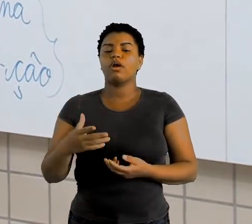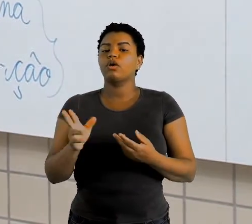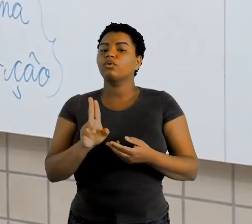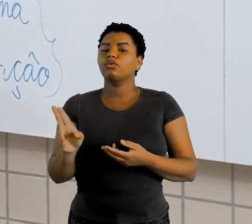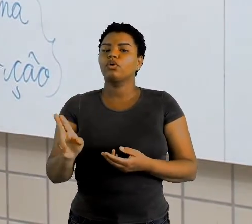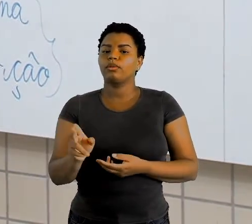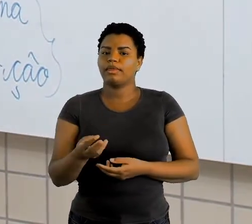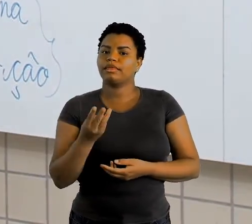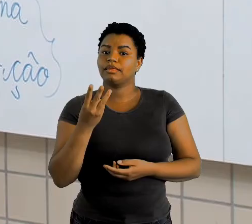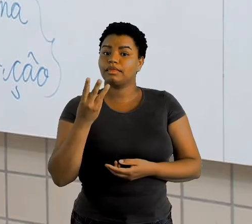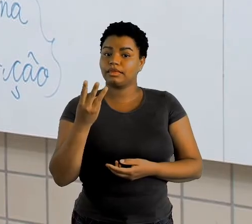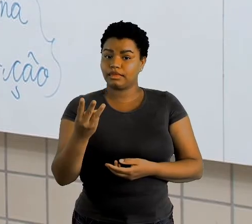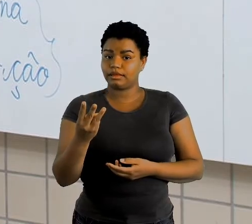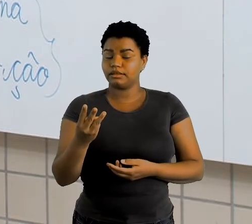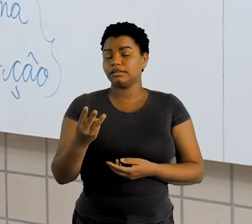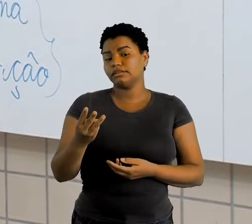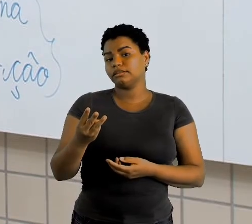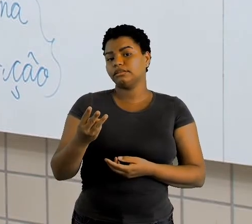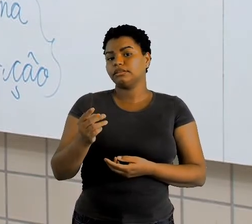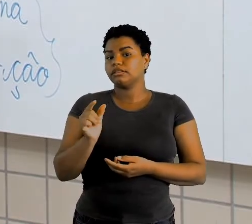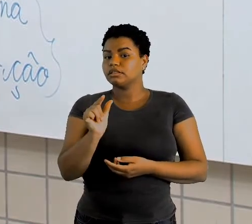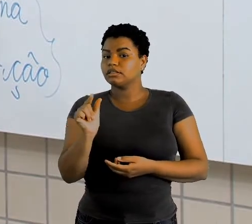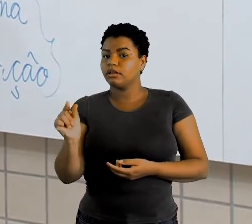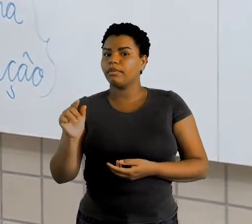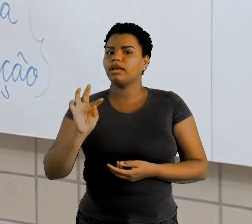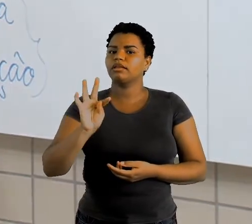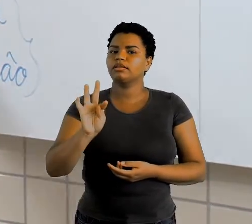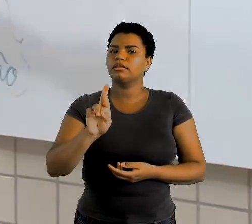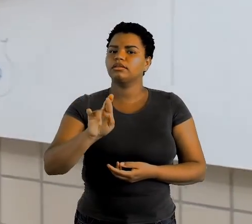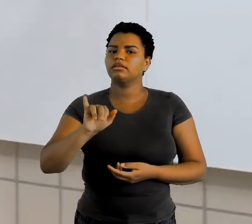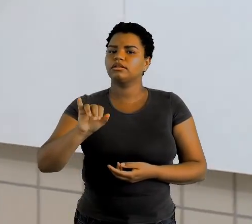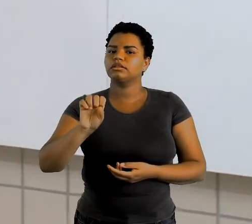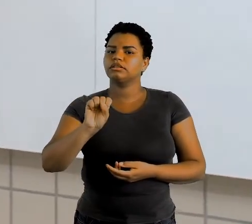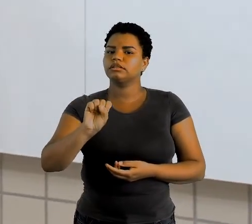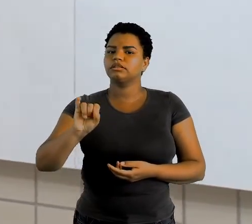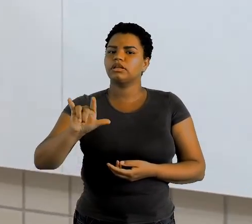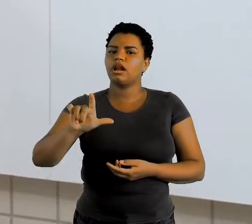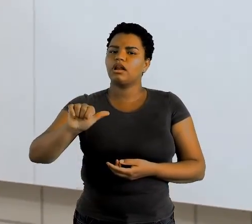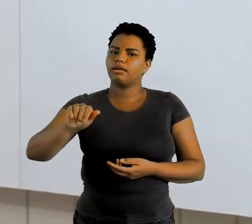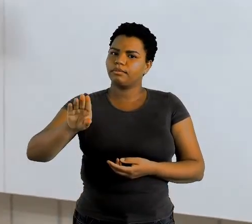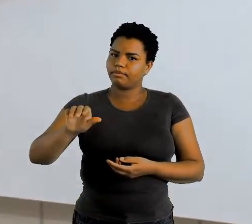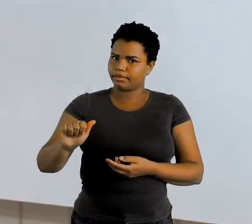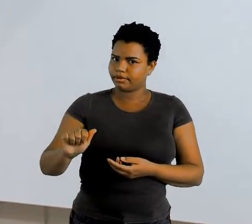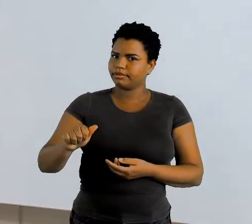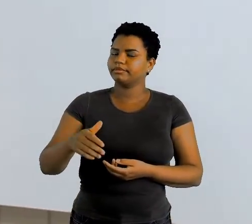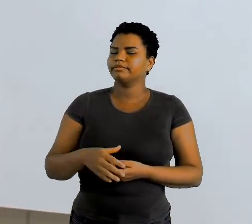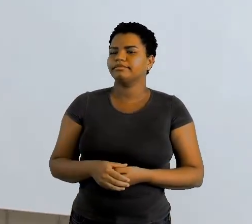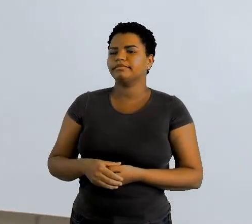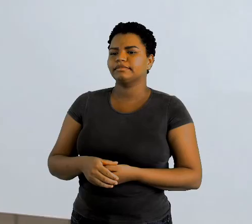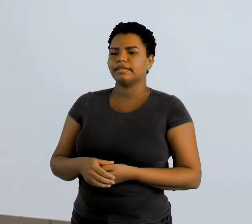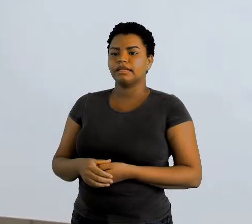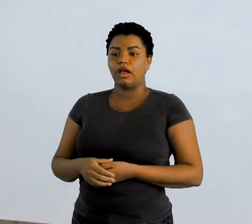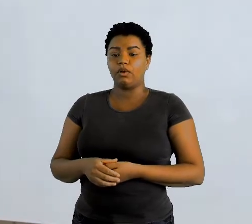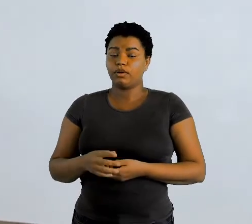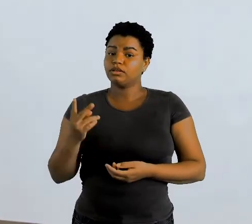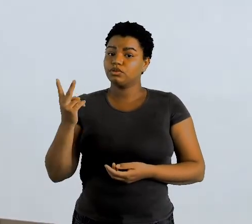três tri sílaba e essas duas aqui essa duplinha aqui